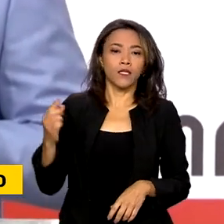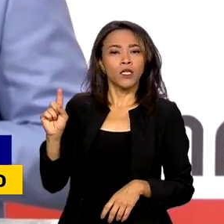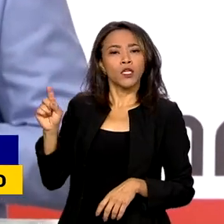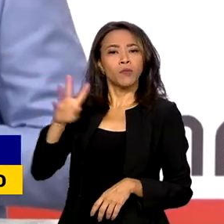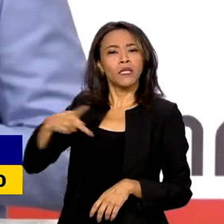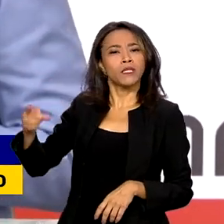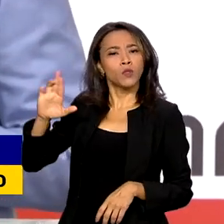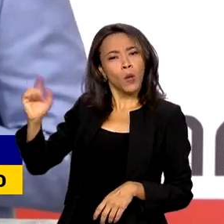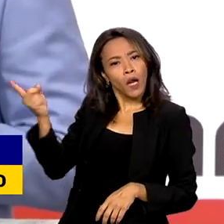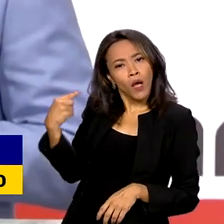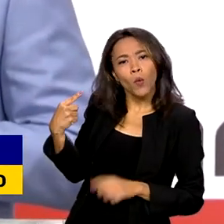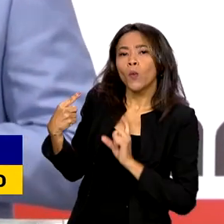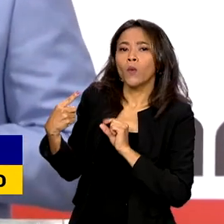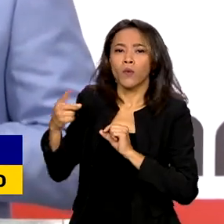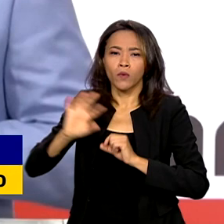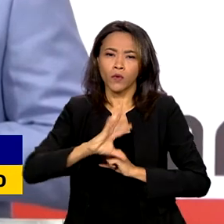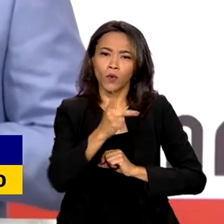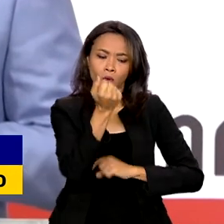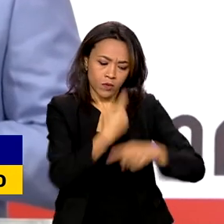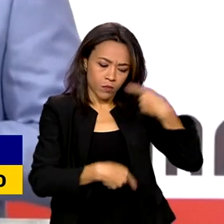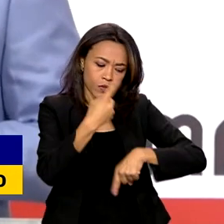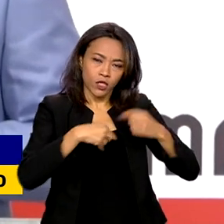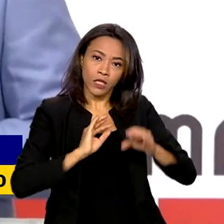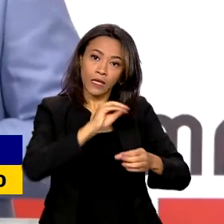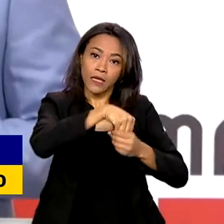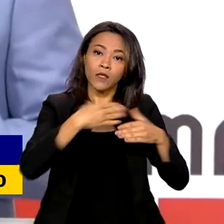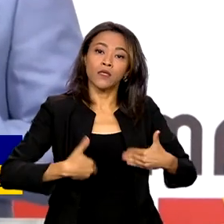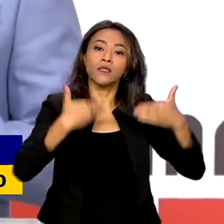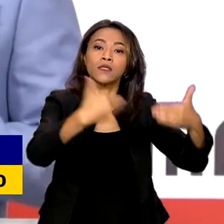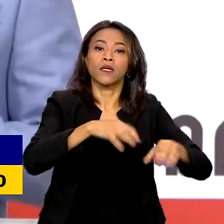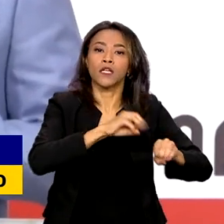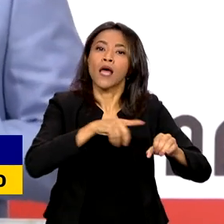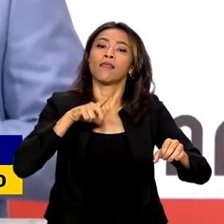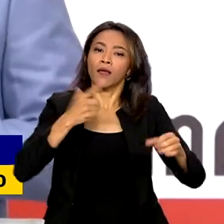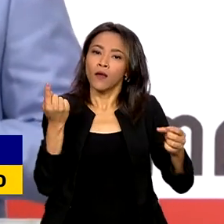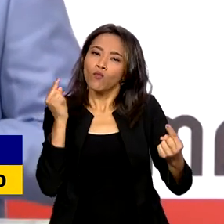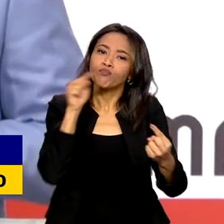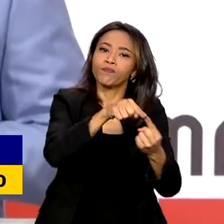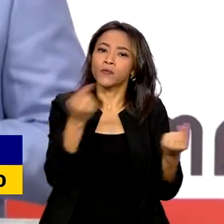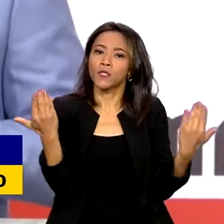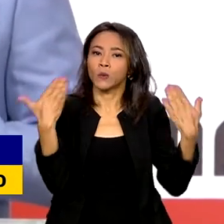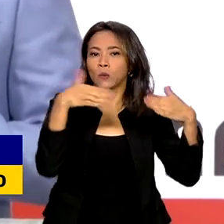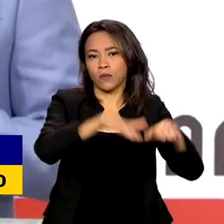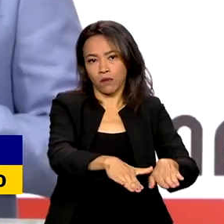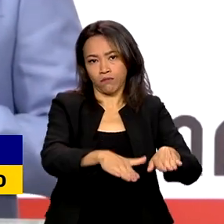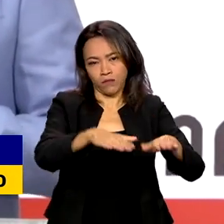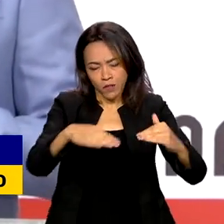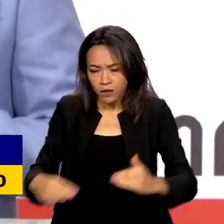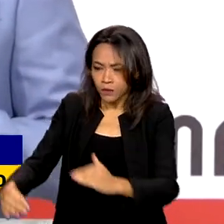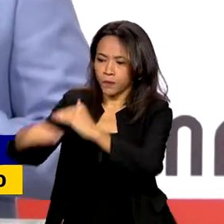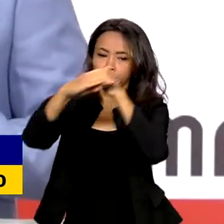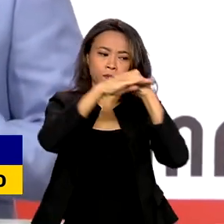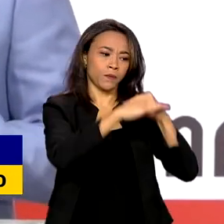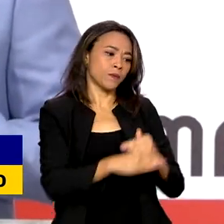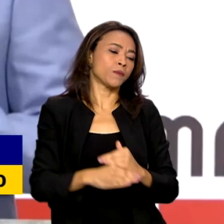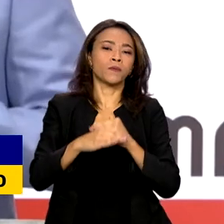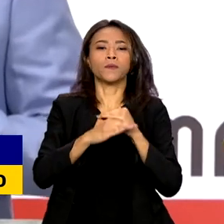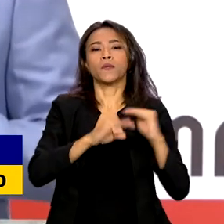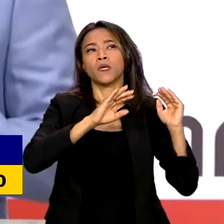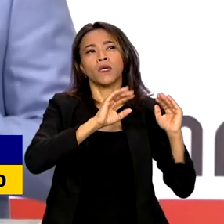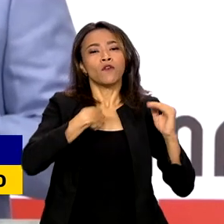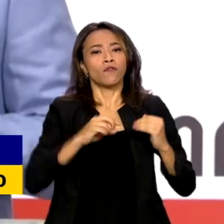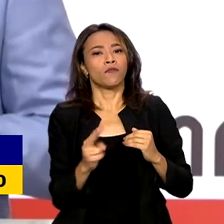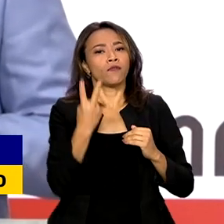as políticas públicas do Ministério da Educação sejam inclusivas, que tragam equidade, principalmente resgatando a história e o